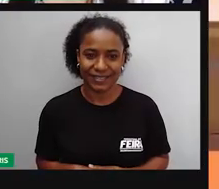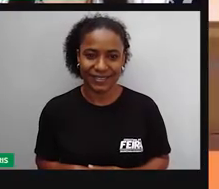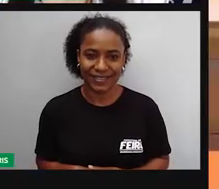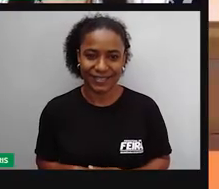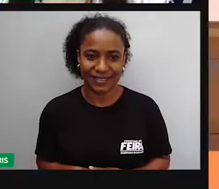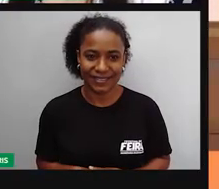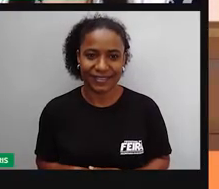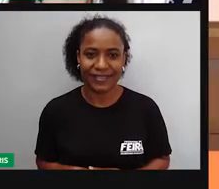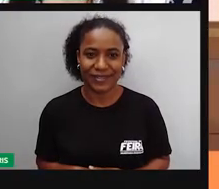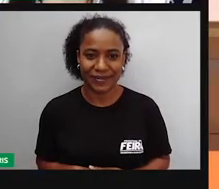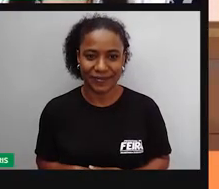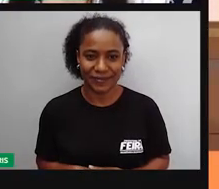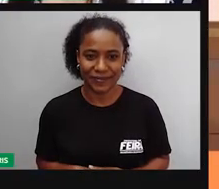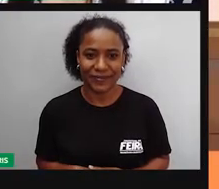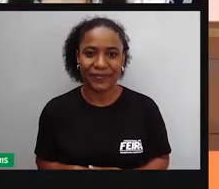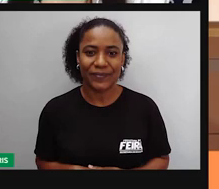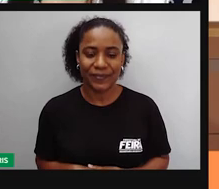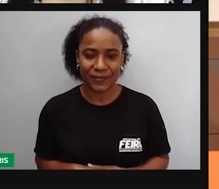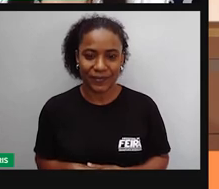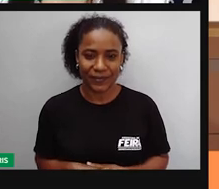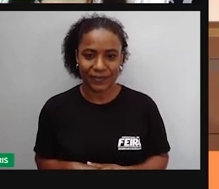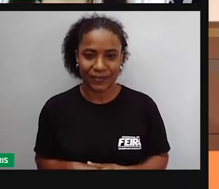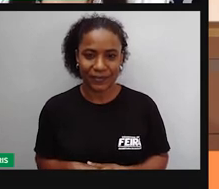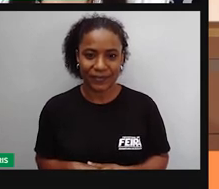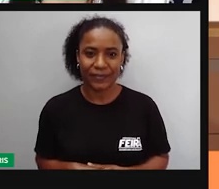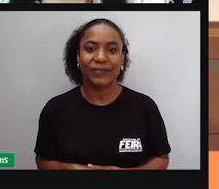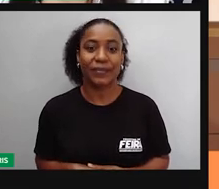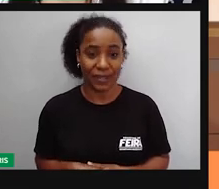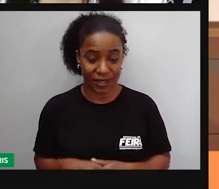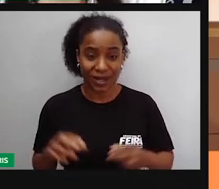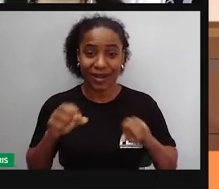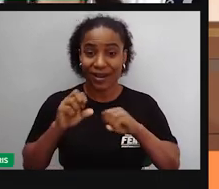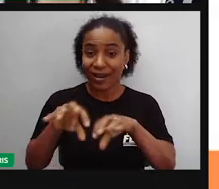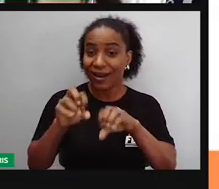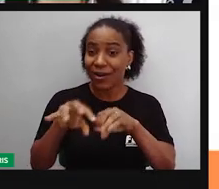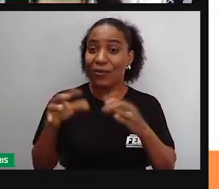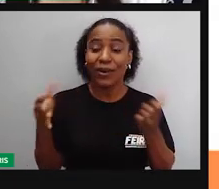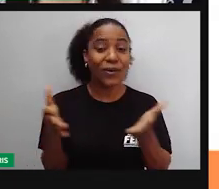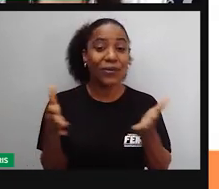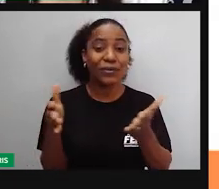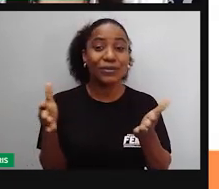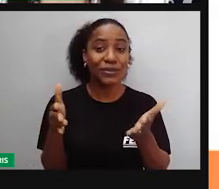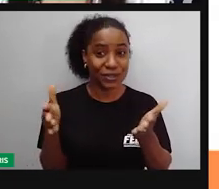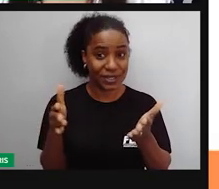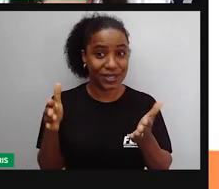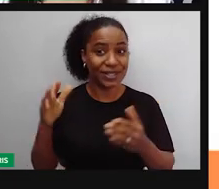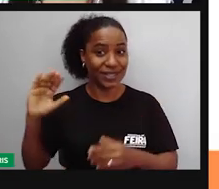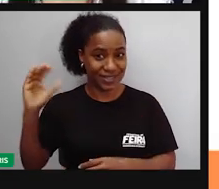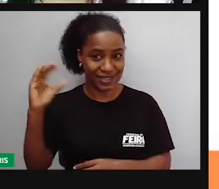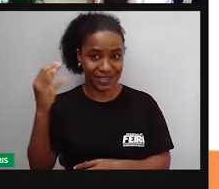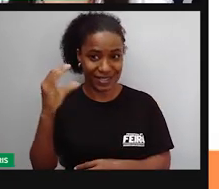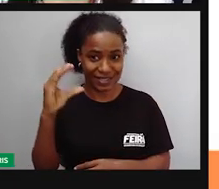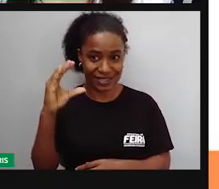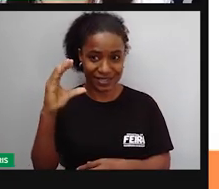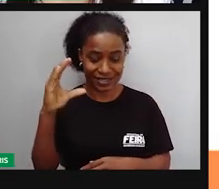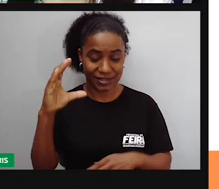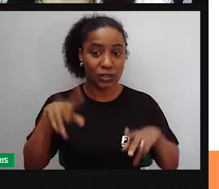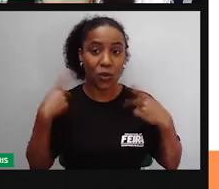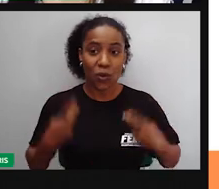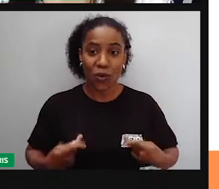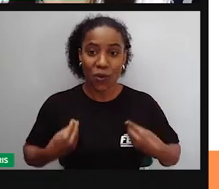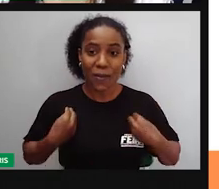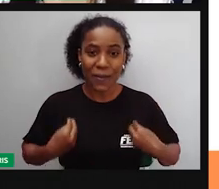Olha só, turma, nossa aula agora de Ciências Humanas. E aí, nessa aula de